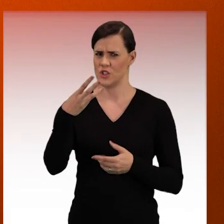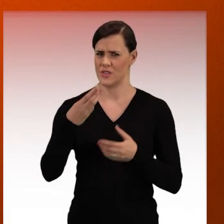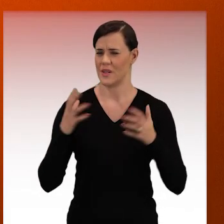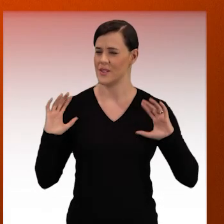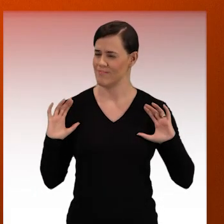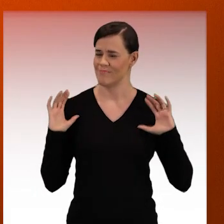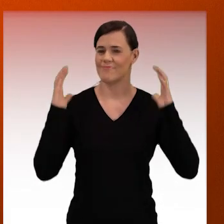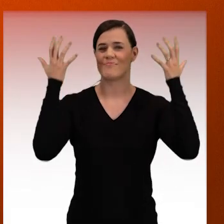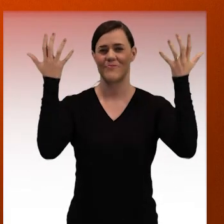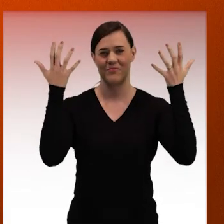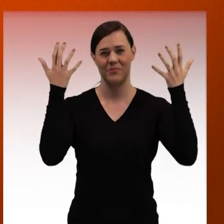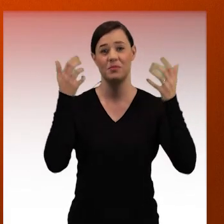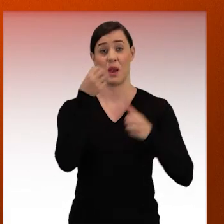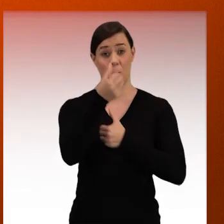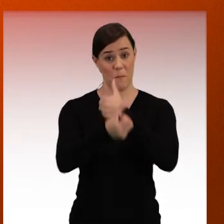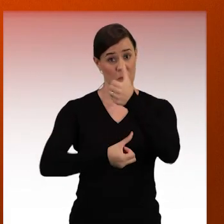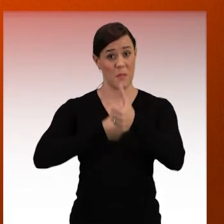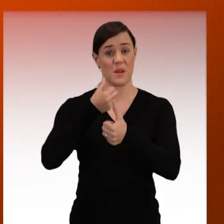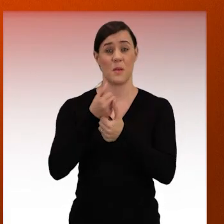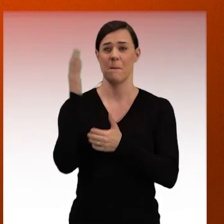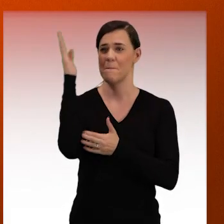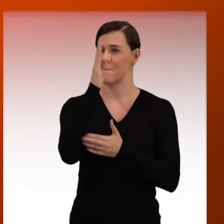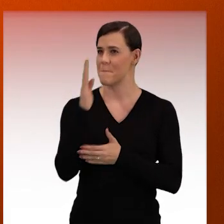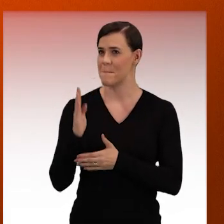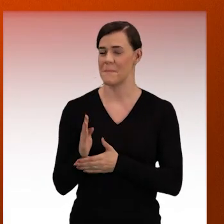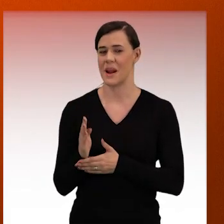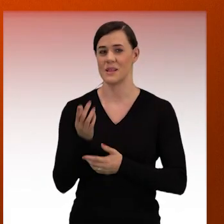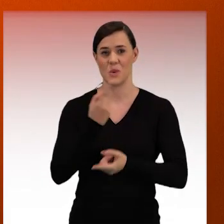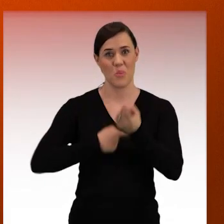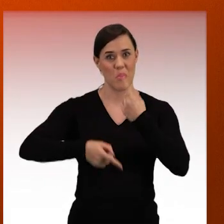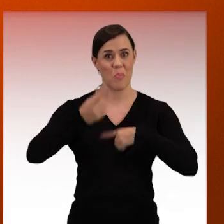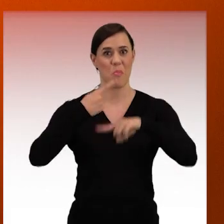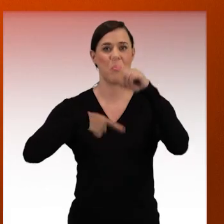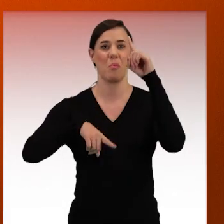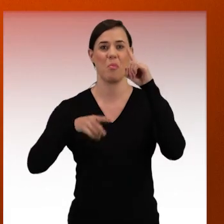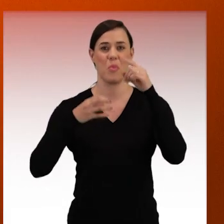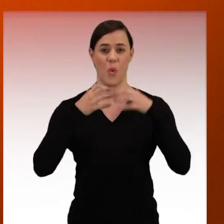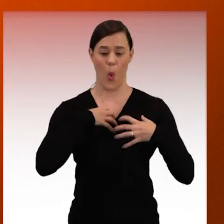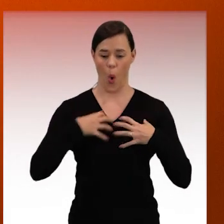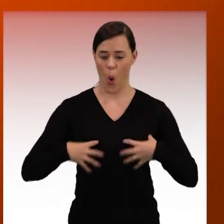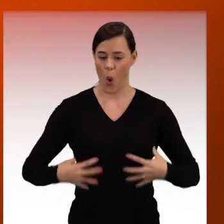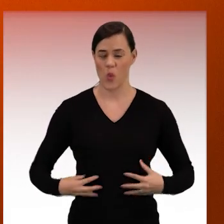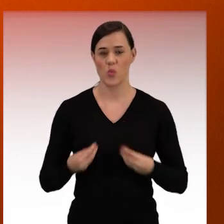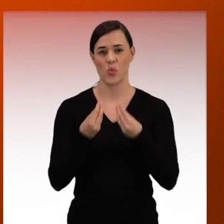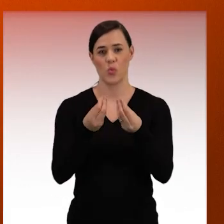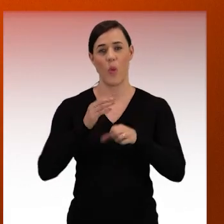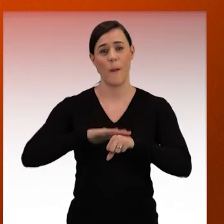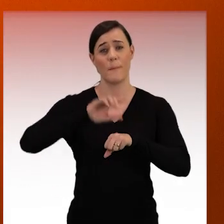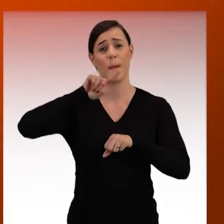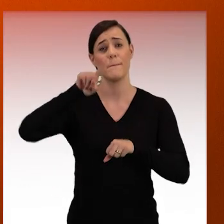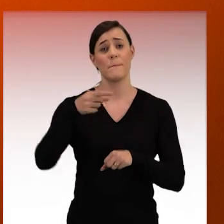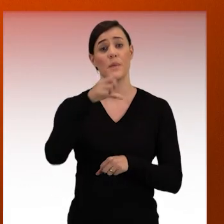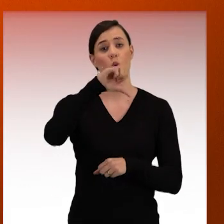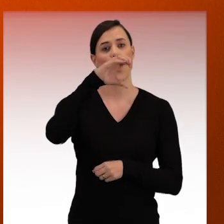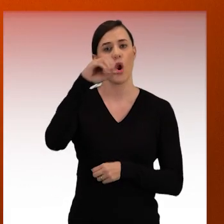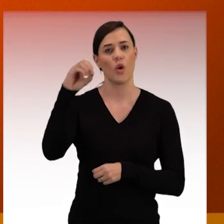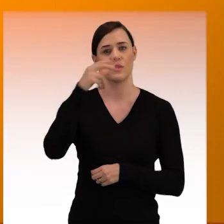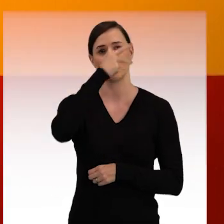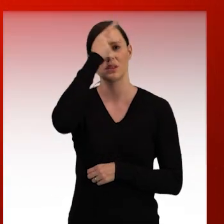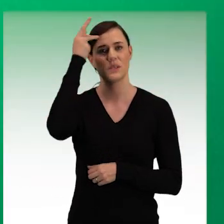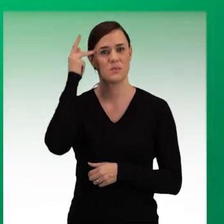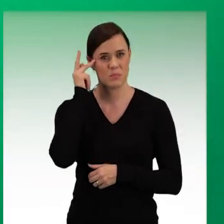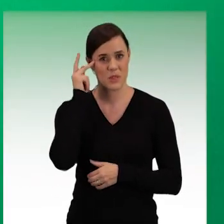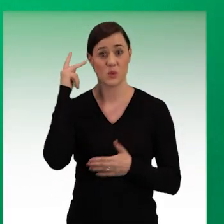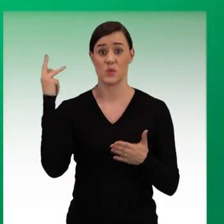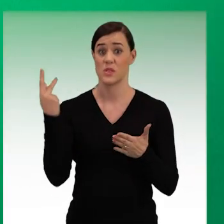comemorar, já que no primeiro semestre, o Brasil bateu recorde de doadores de órgãos, com mais de 1.900 doadores efetivos.